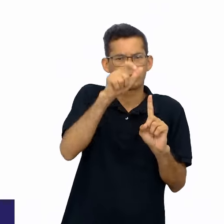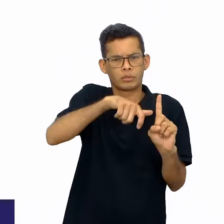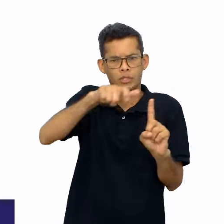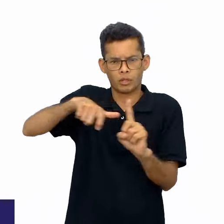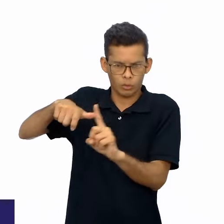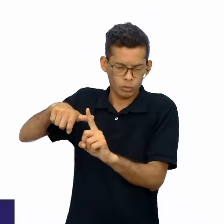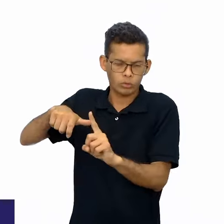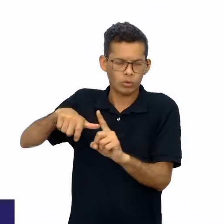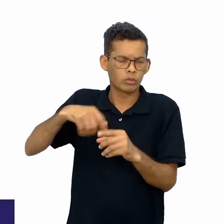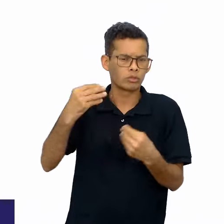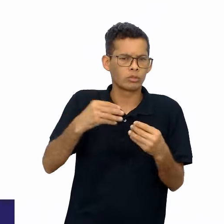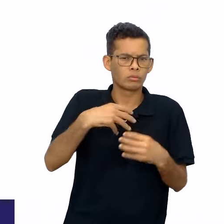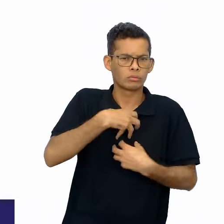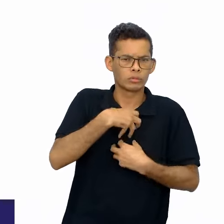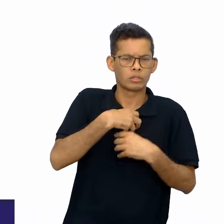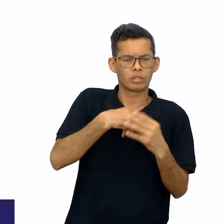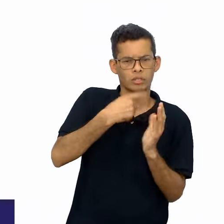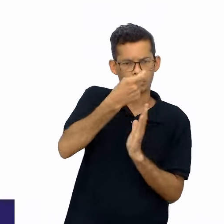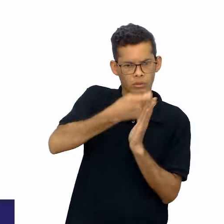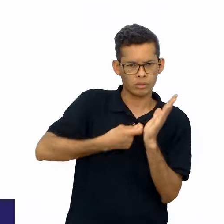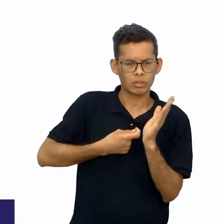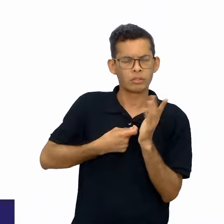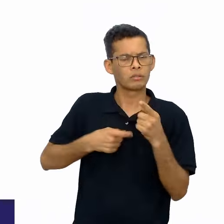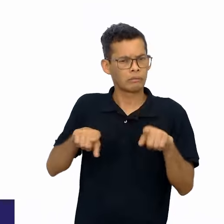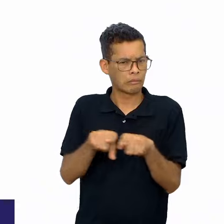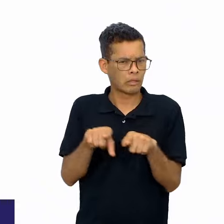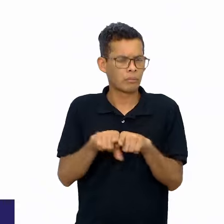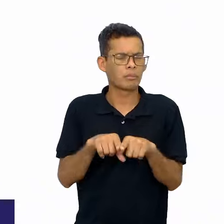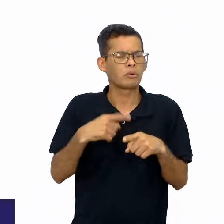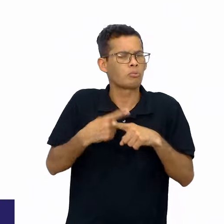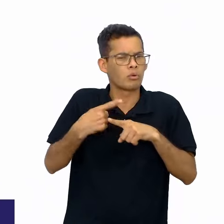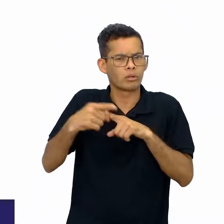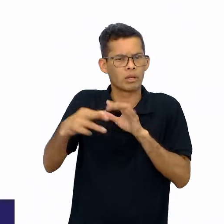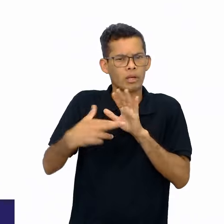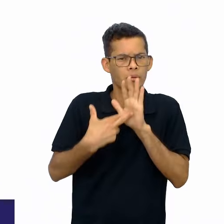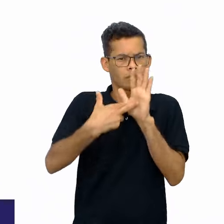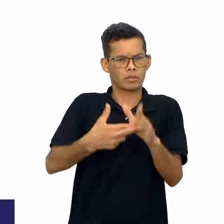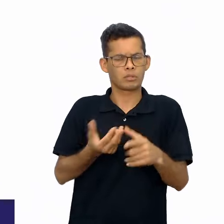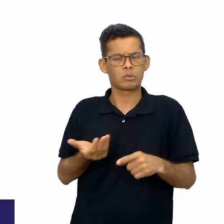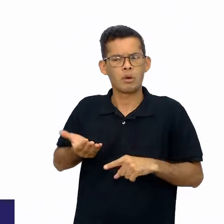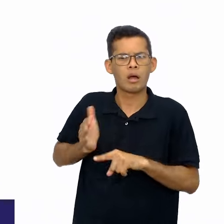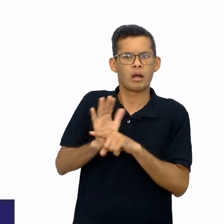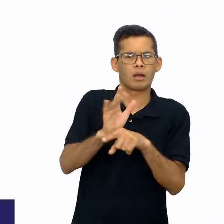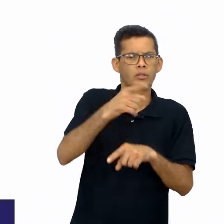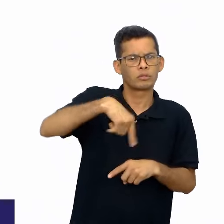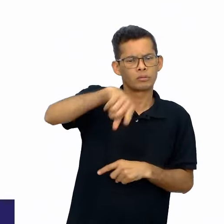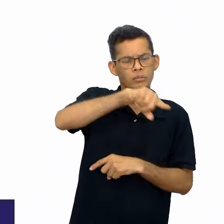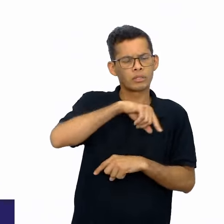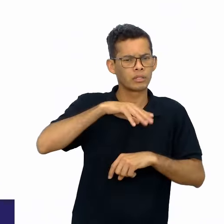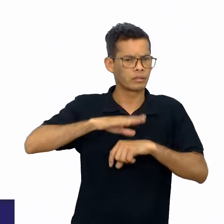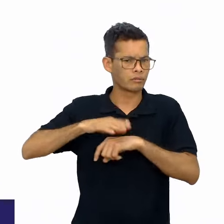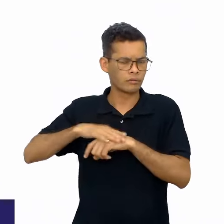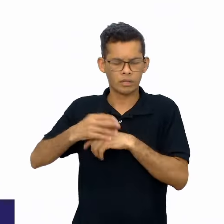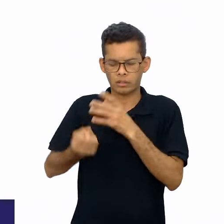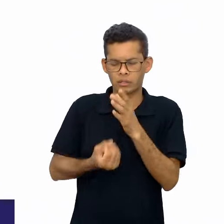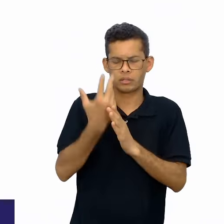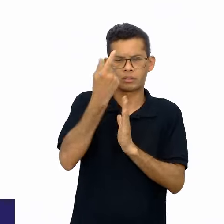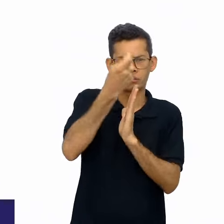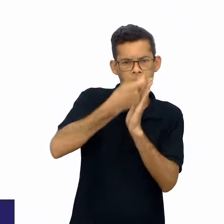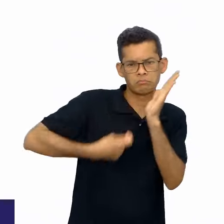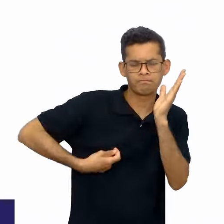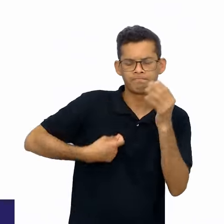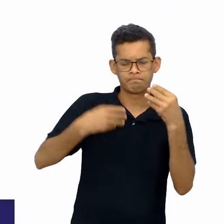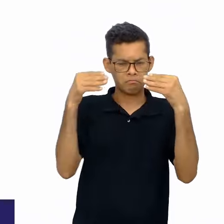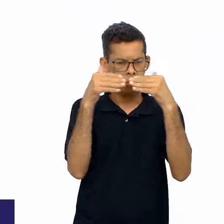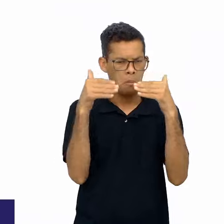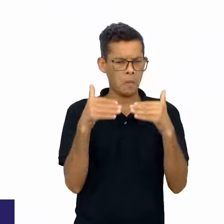por essa representação. E por que essa representação contribui para uma produção pessoal mais adequada, mais